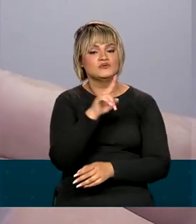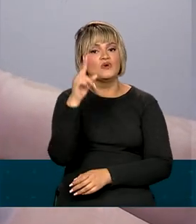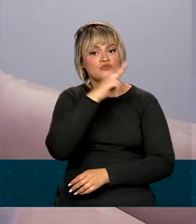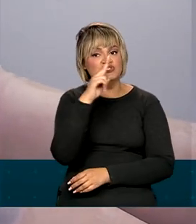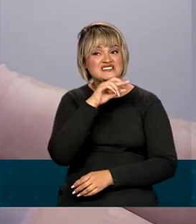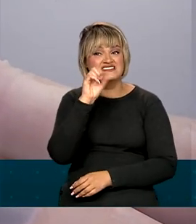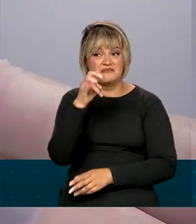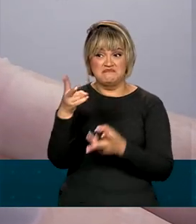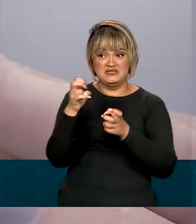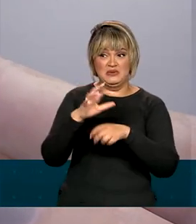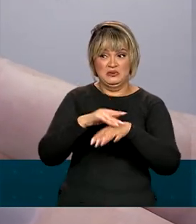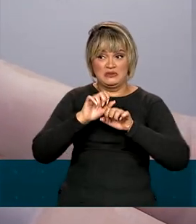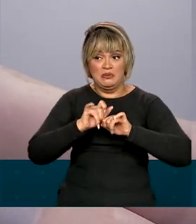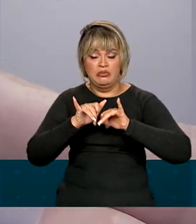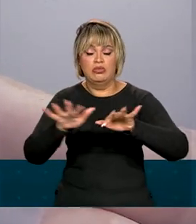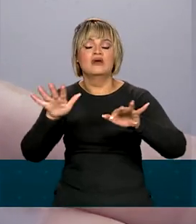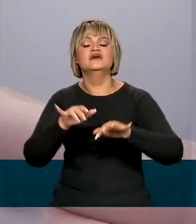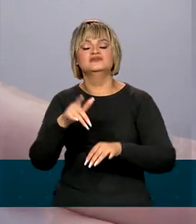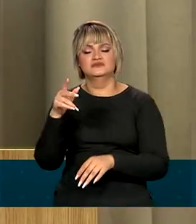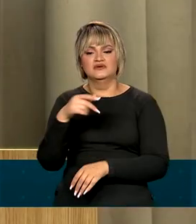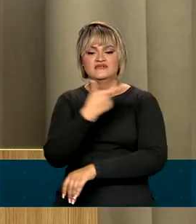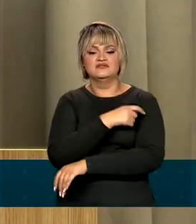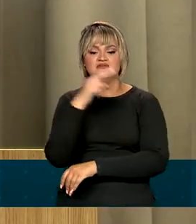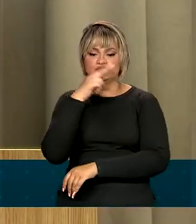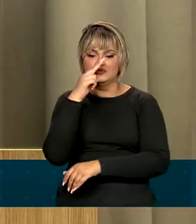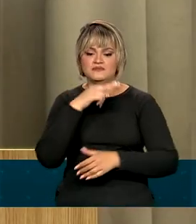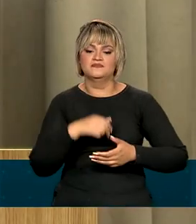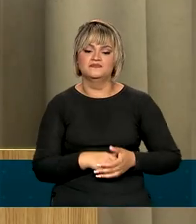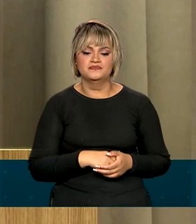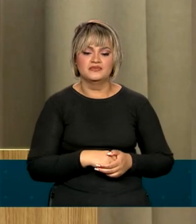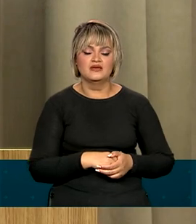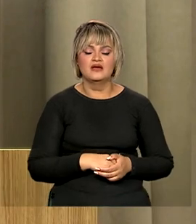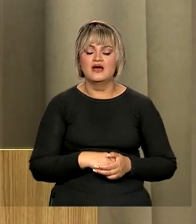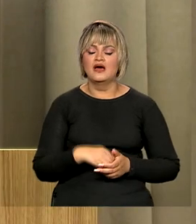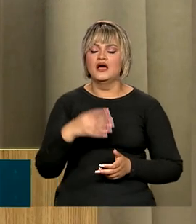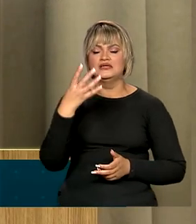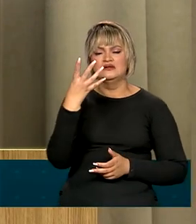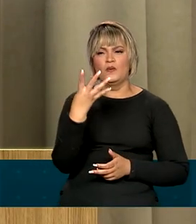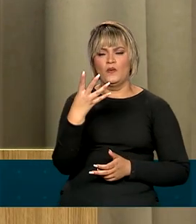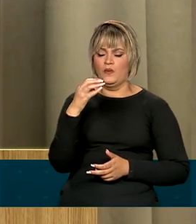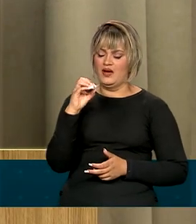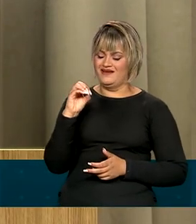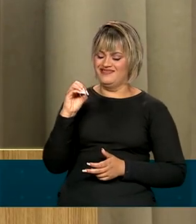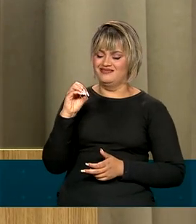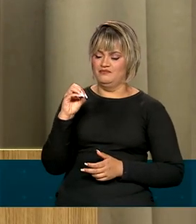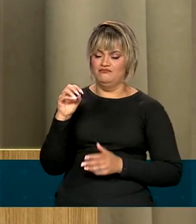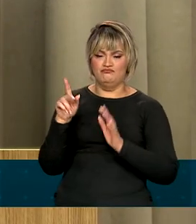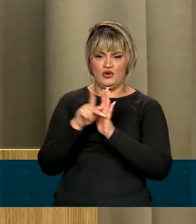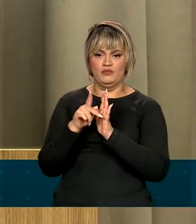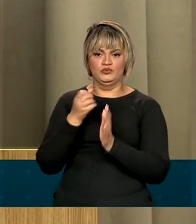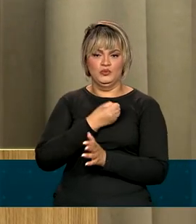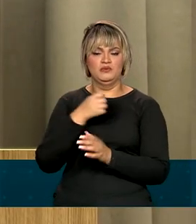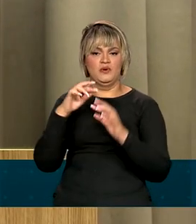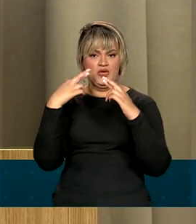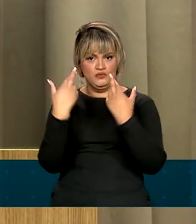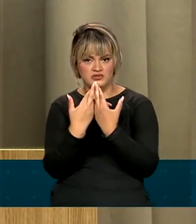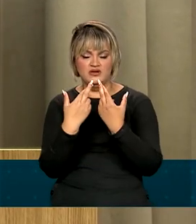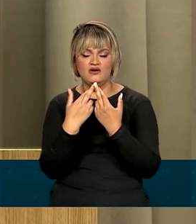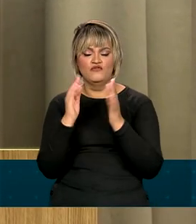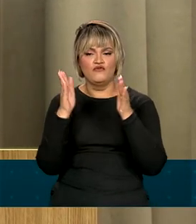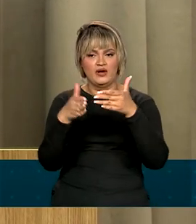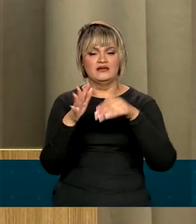caso a doença volte a circular no país. Na 40ª reunião da Comissão Regional de Certificação da Erradicação da